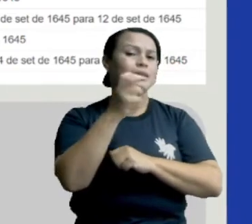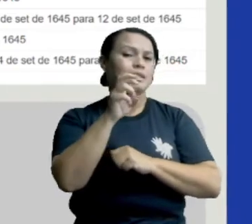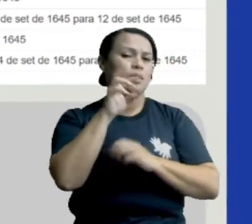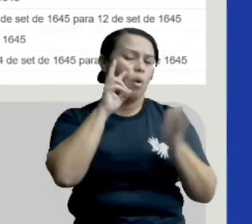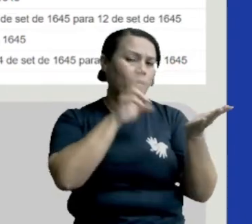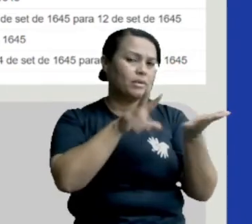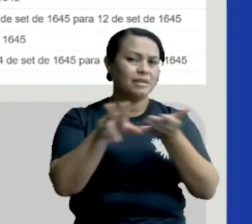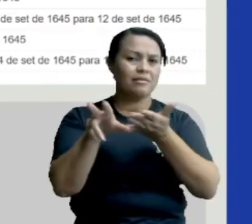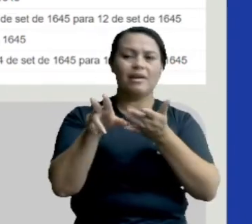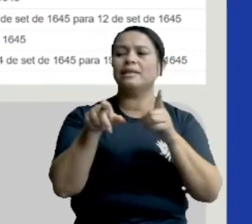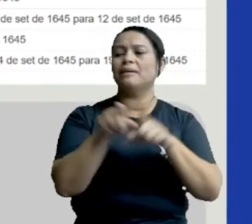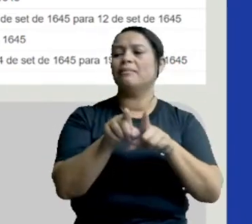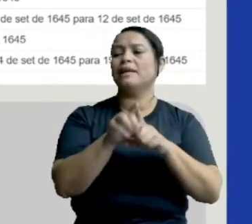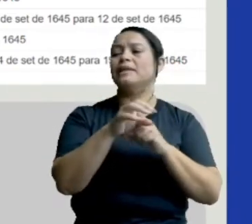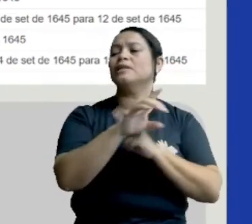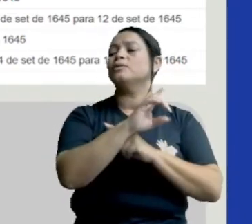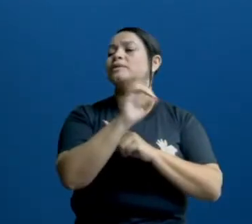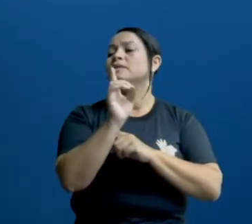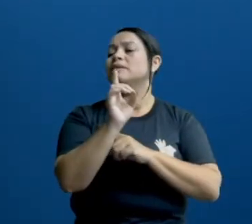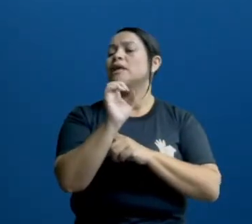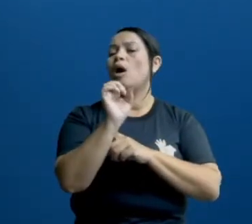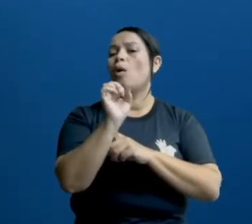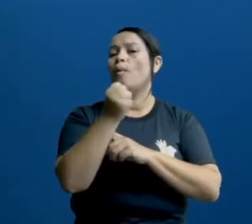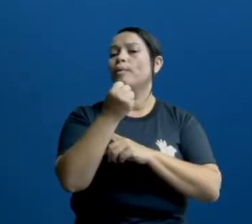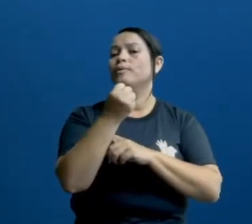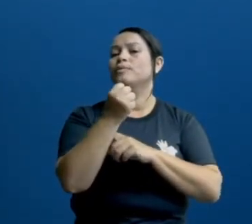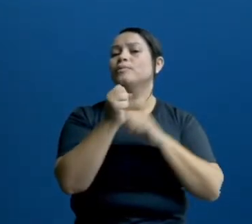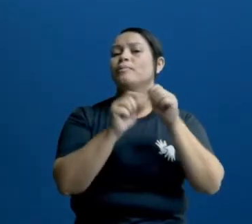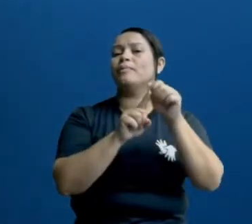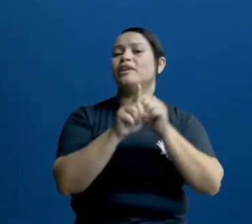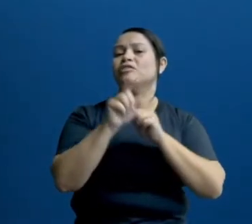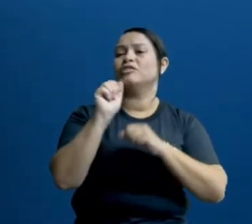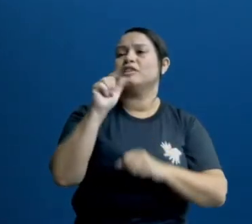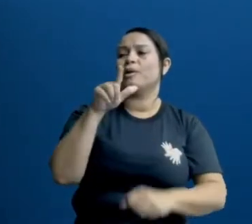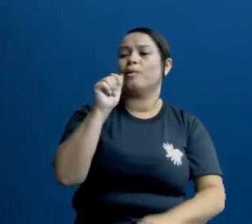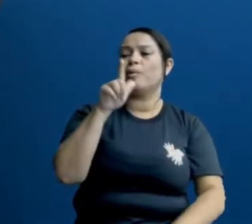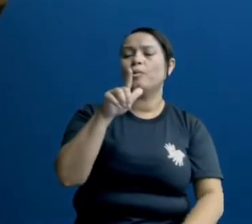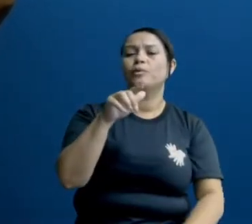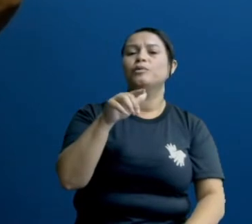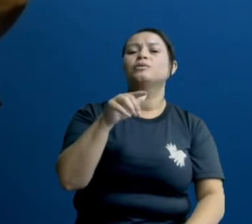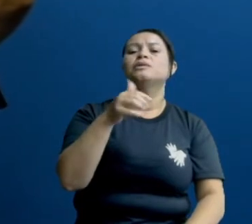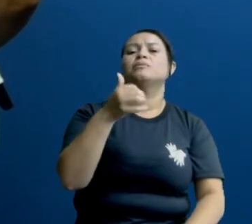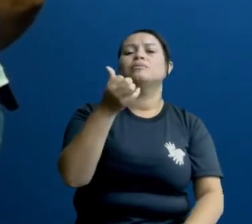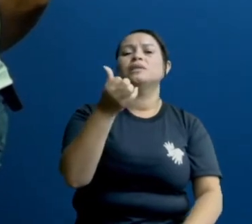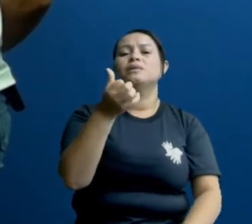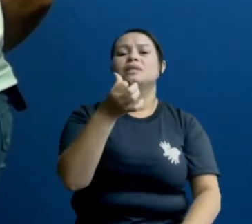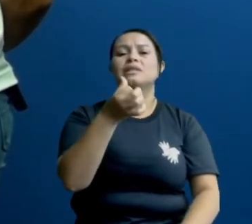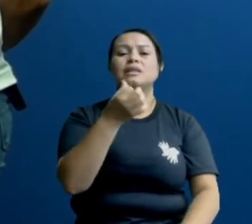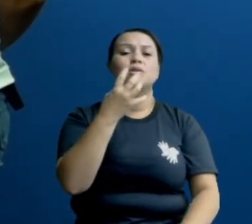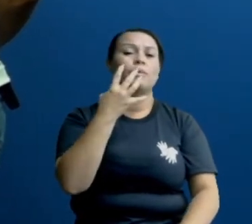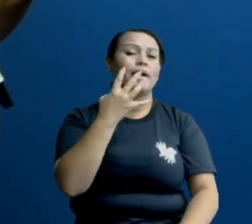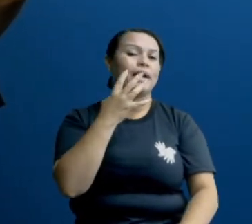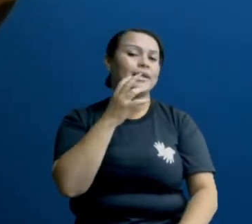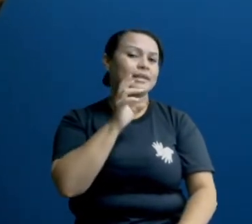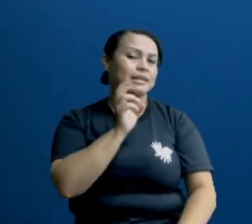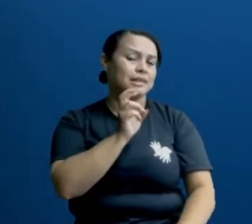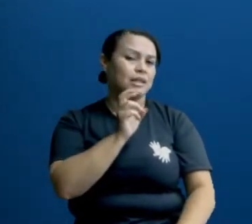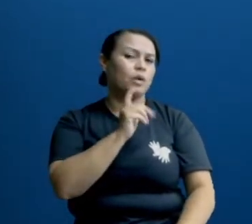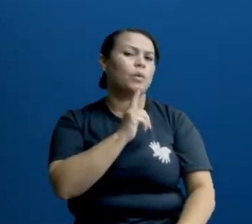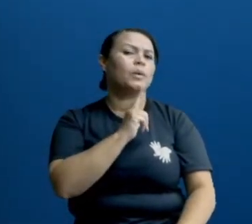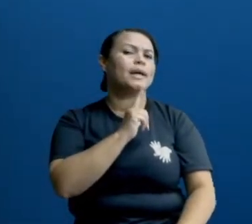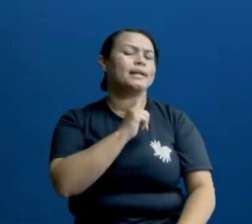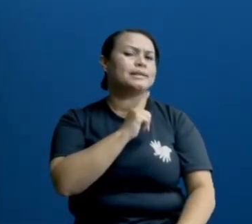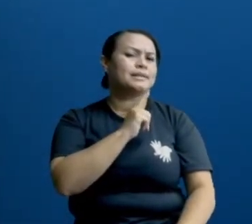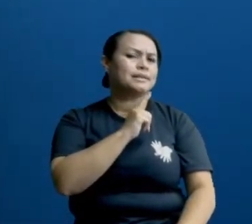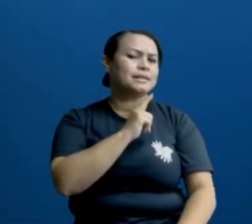observar, no dia 8 de agosto, certo? De 1645, havia